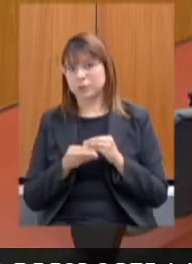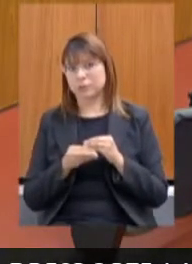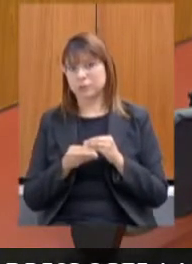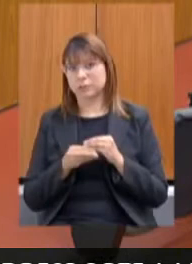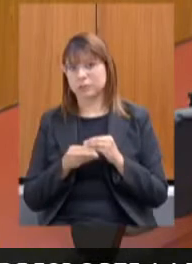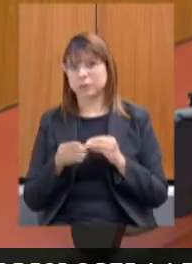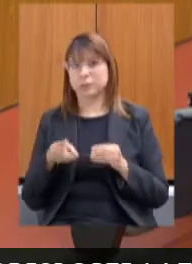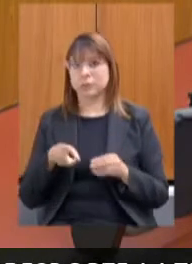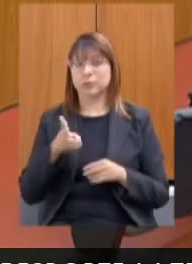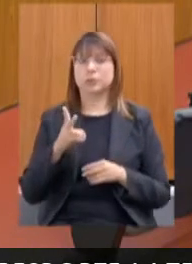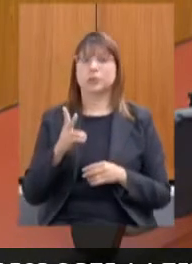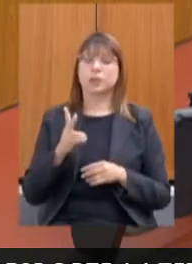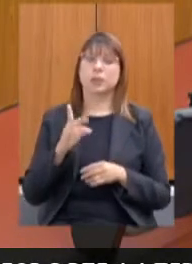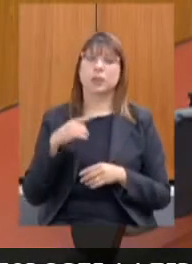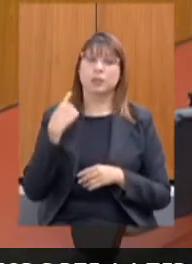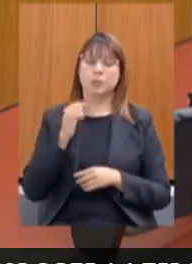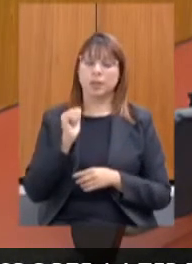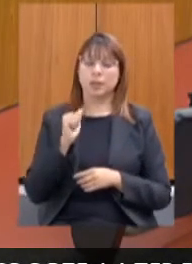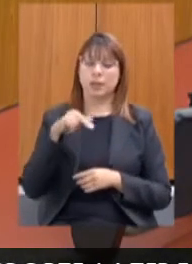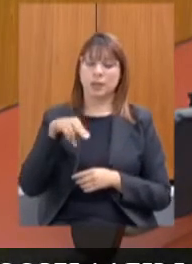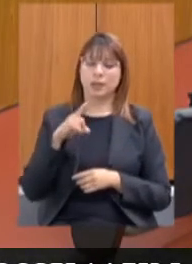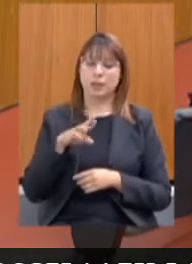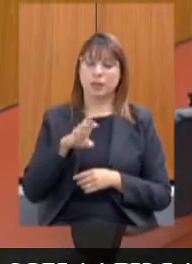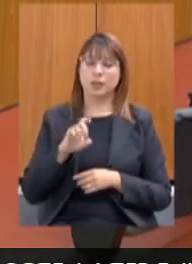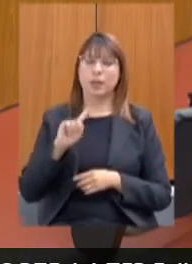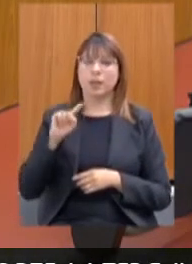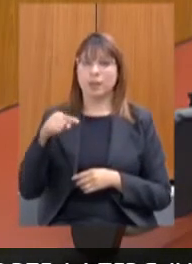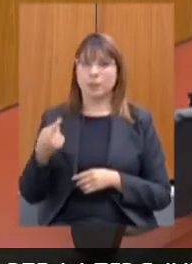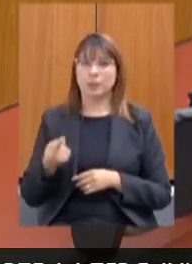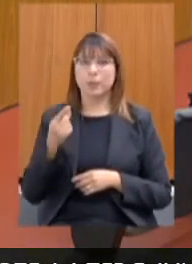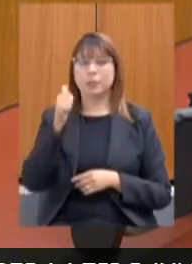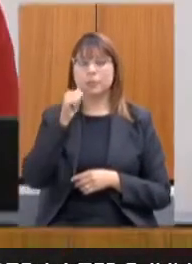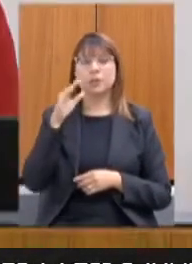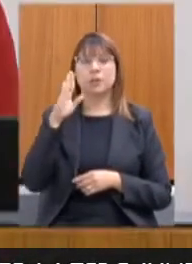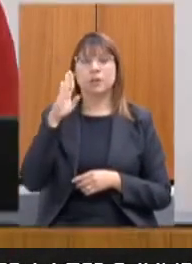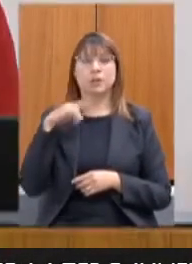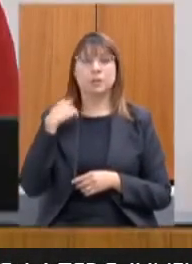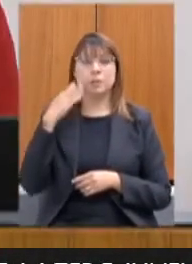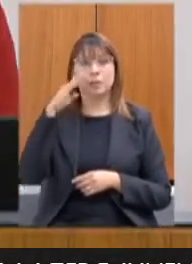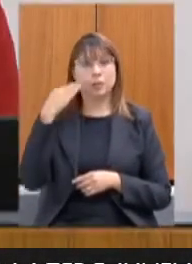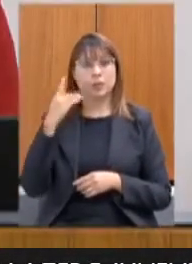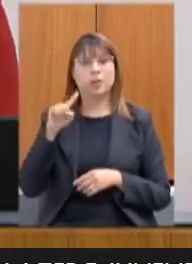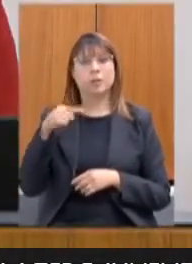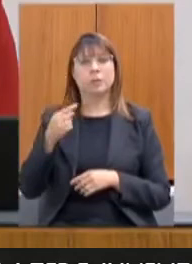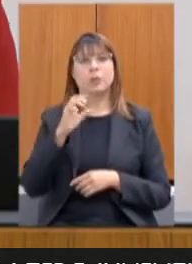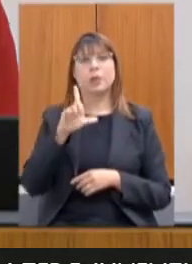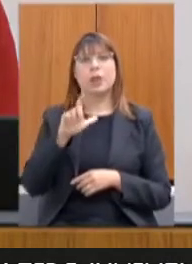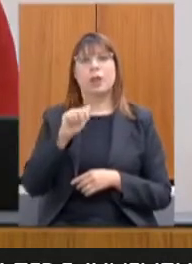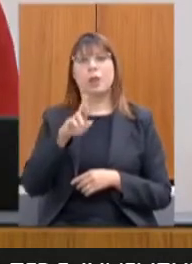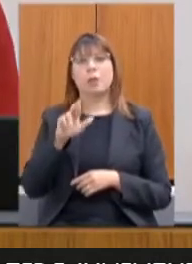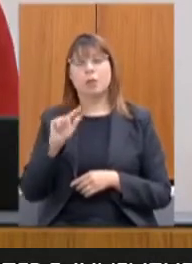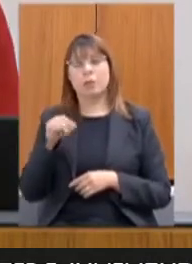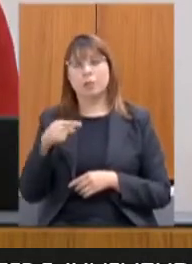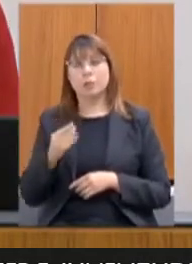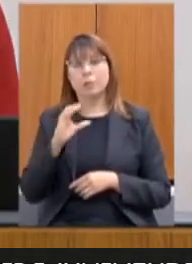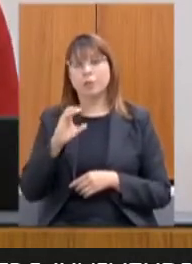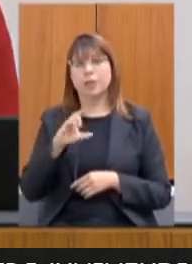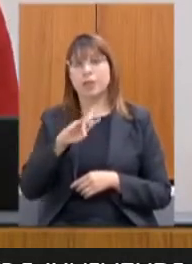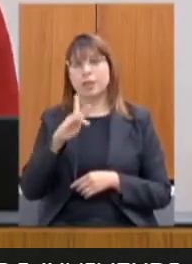ordem aqui. o deputado André Quintão, depois dele, a deputada Beatriz Serqueira, depois a Laura Serrano, depois o Celinho do Citrocel,